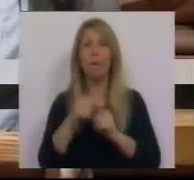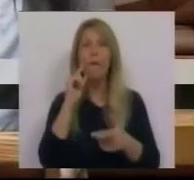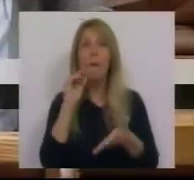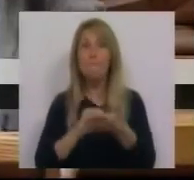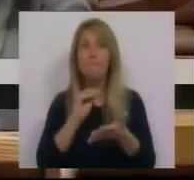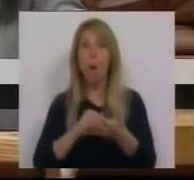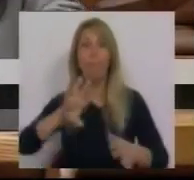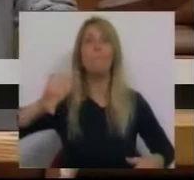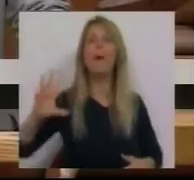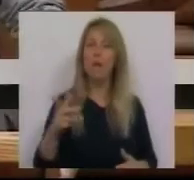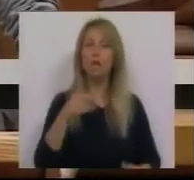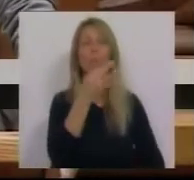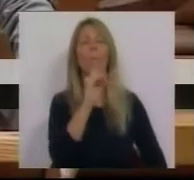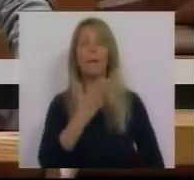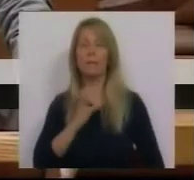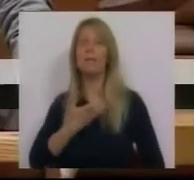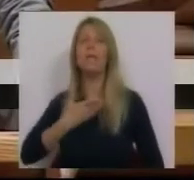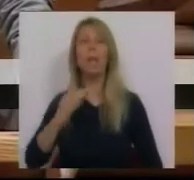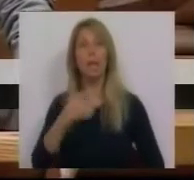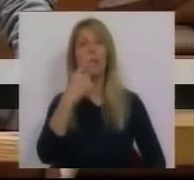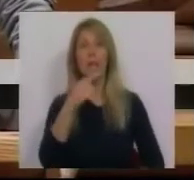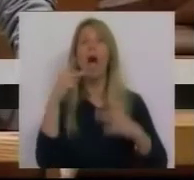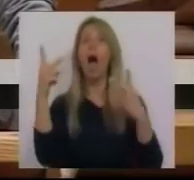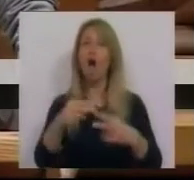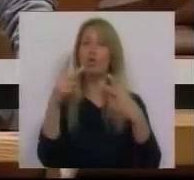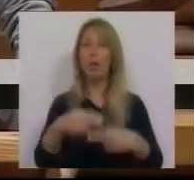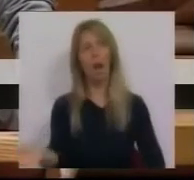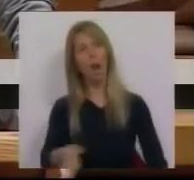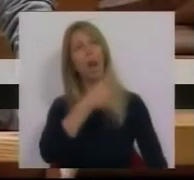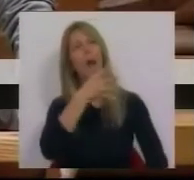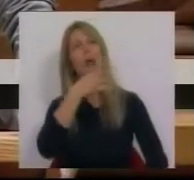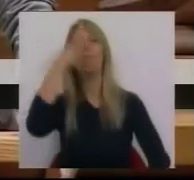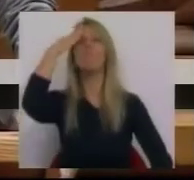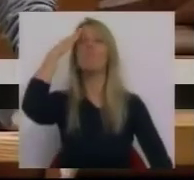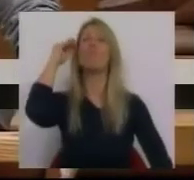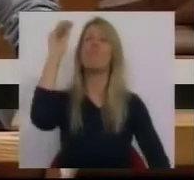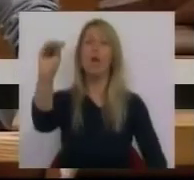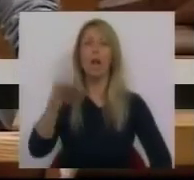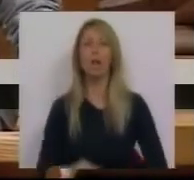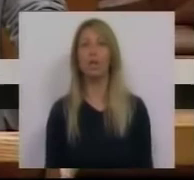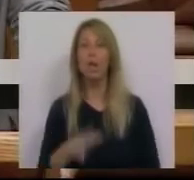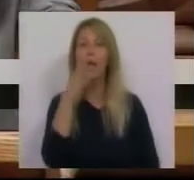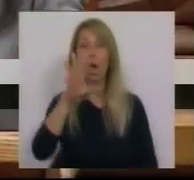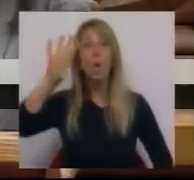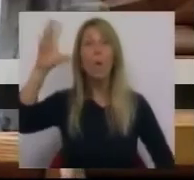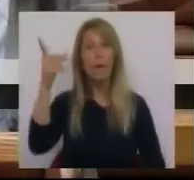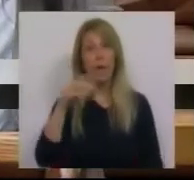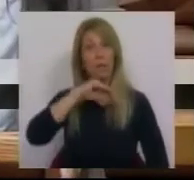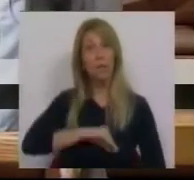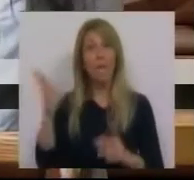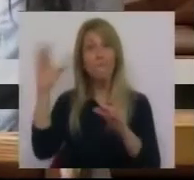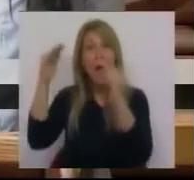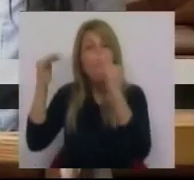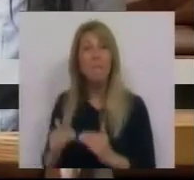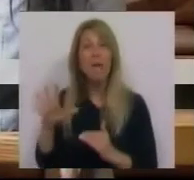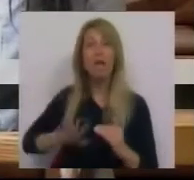CDS justificaram toda a austeridade com um discurso moralista, dizendo que, num dos países com os salários mais baixos da zona euro,